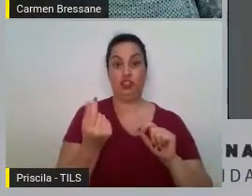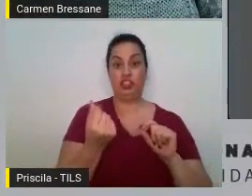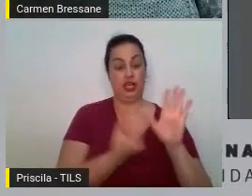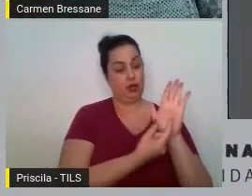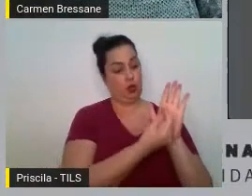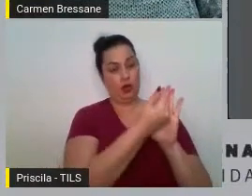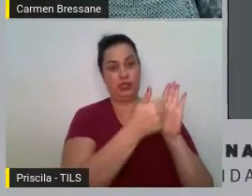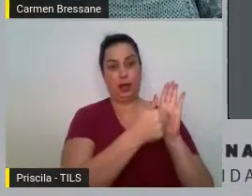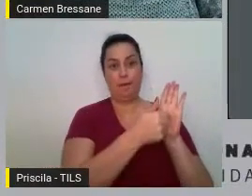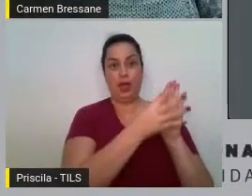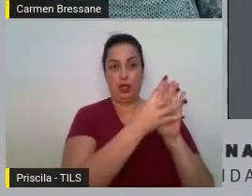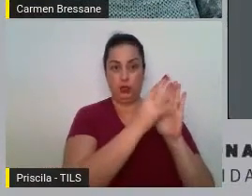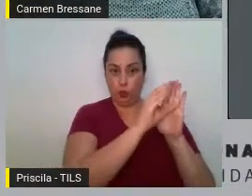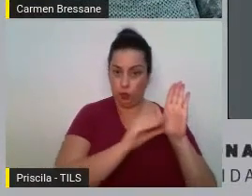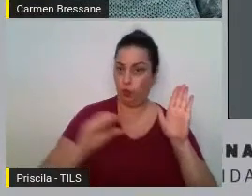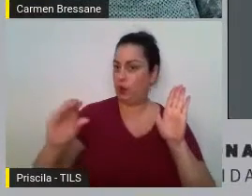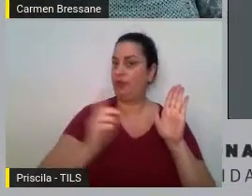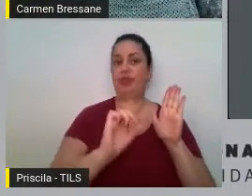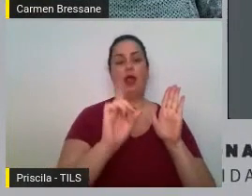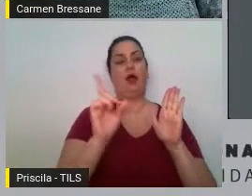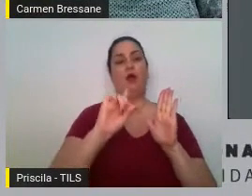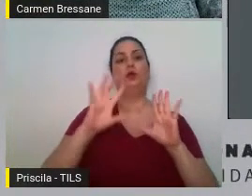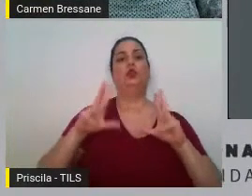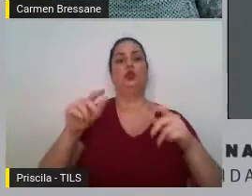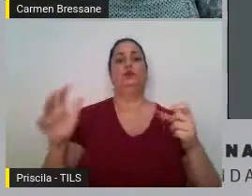criadas na rede bancária